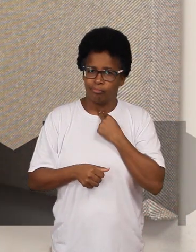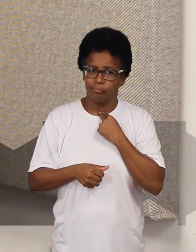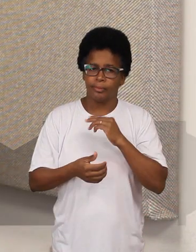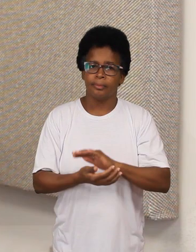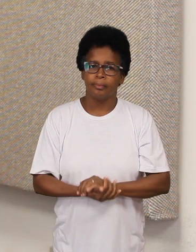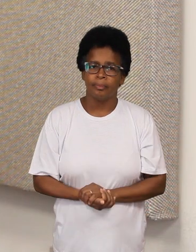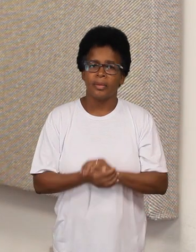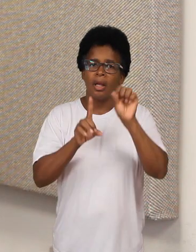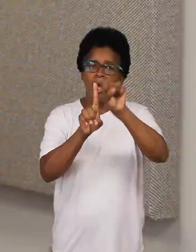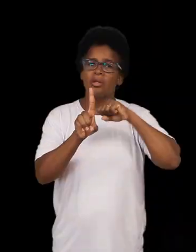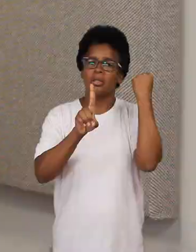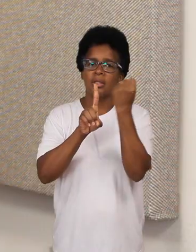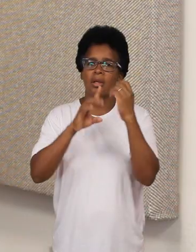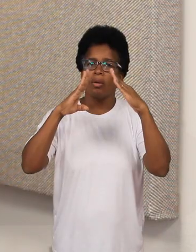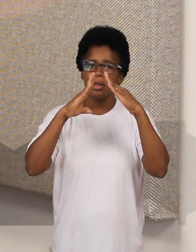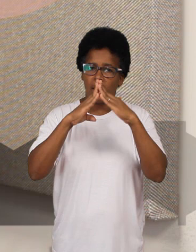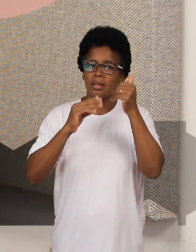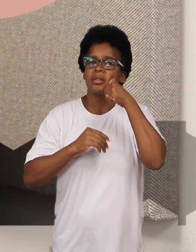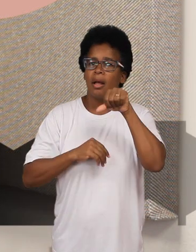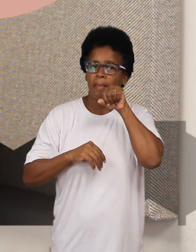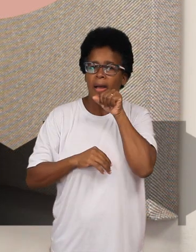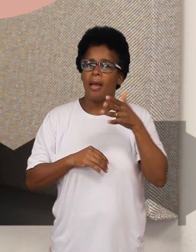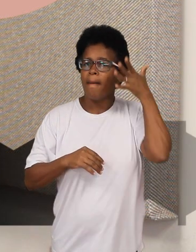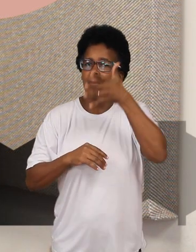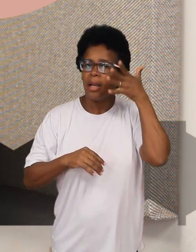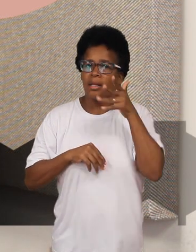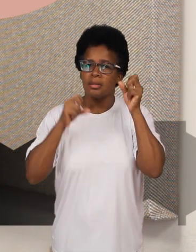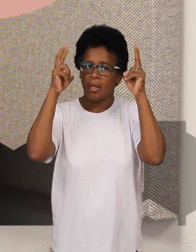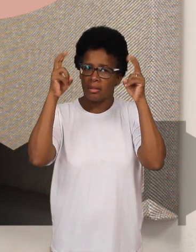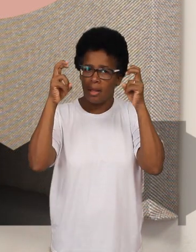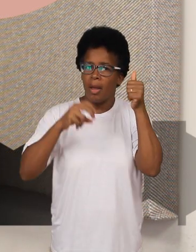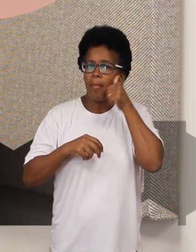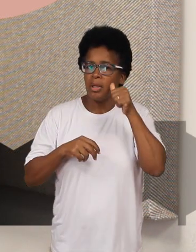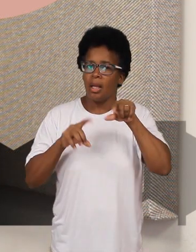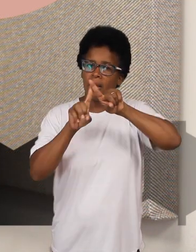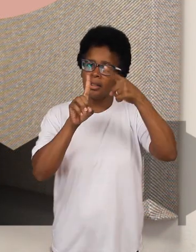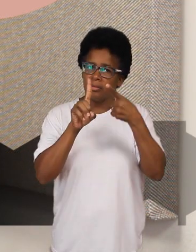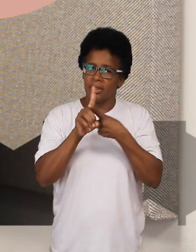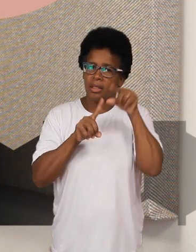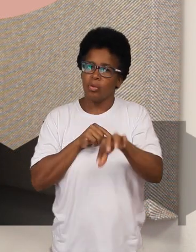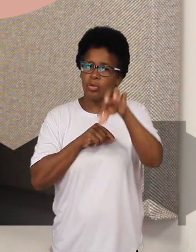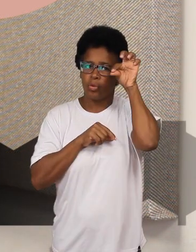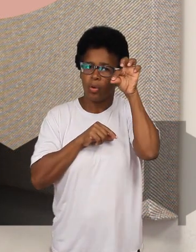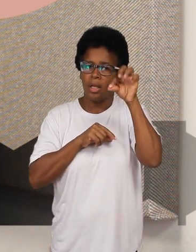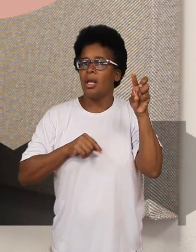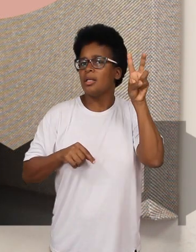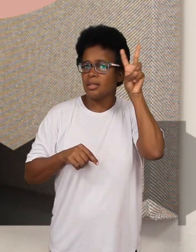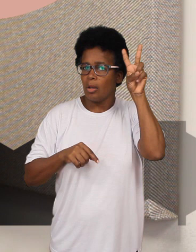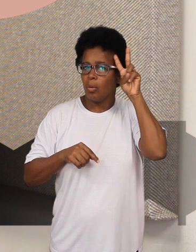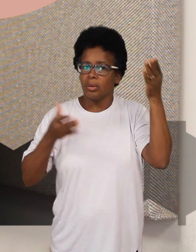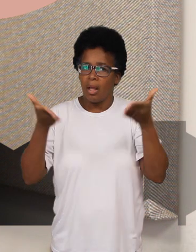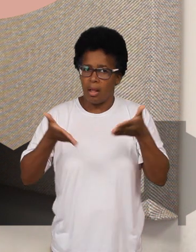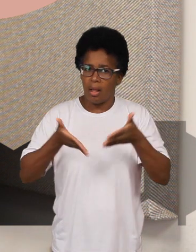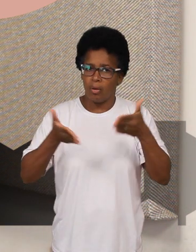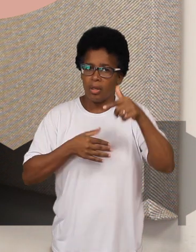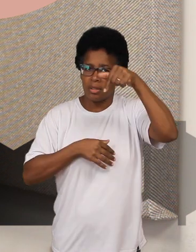do tráfego. A Associação Casa Mãe promove uma palestra com o tema Mulher, Gravidez e